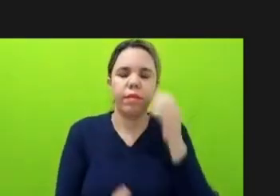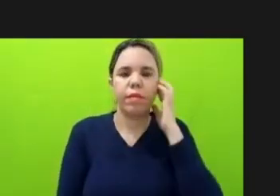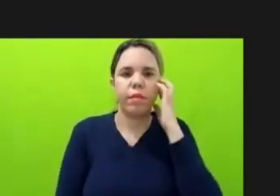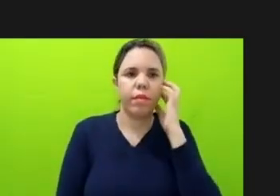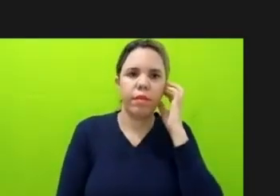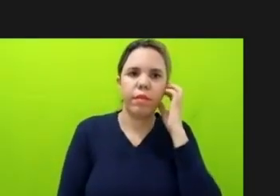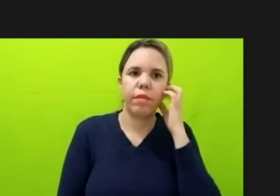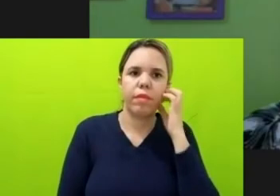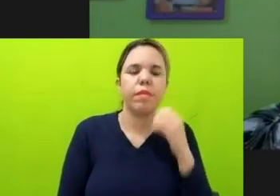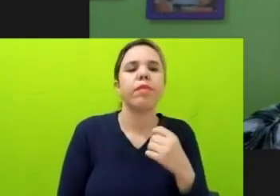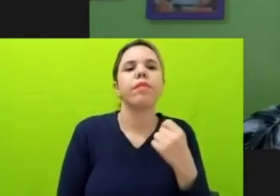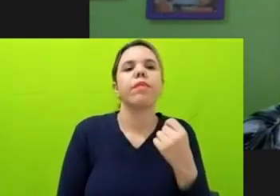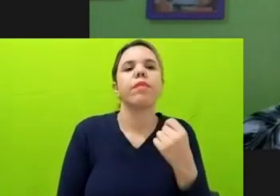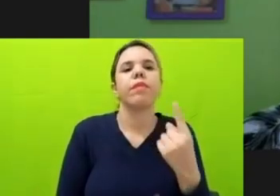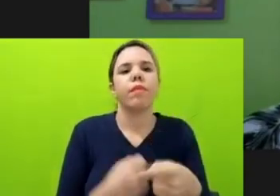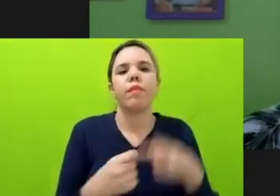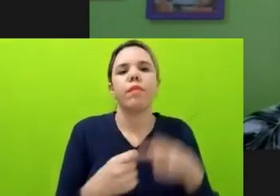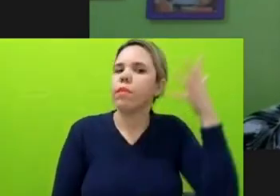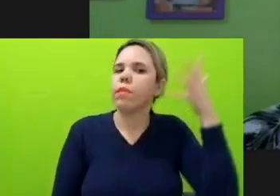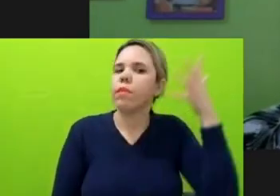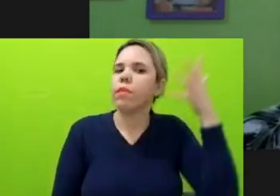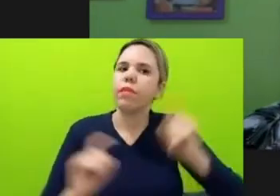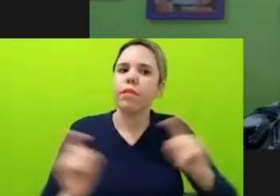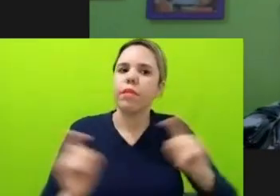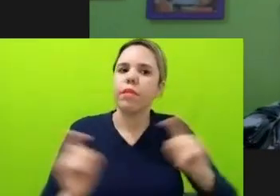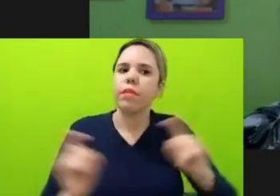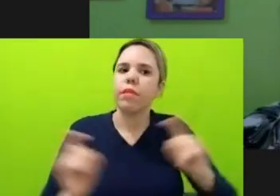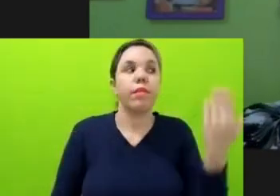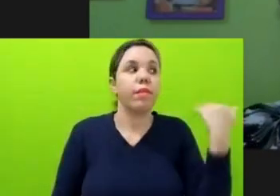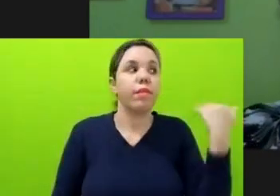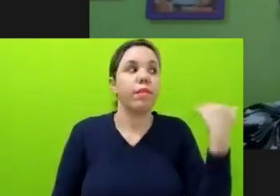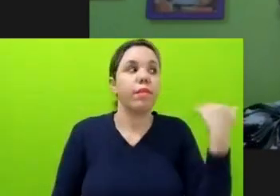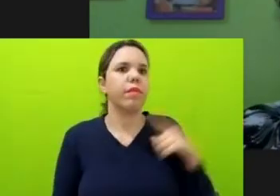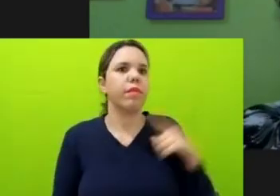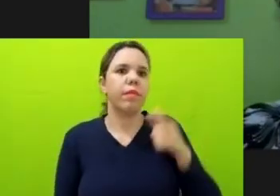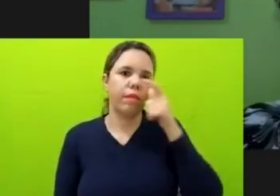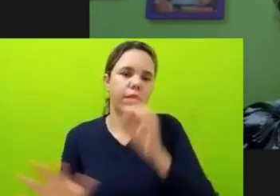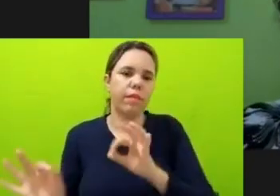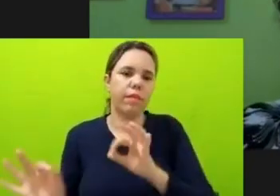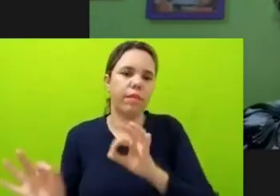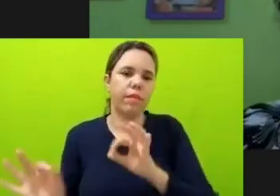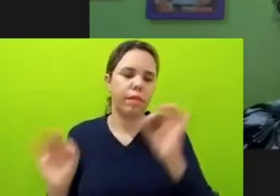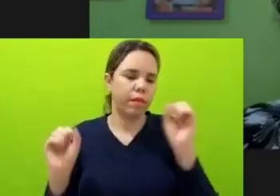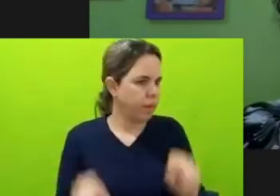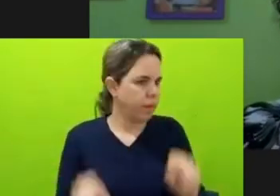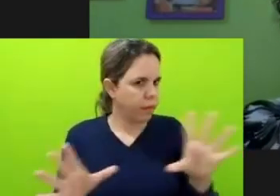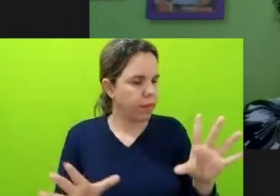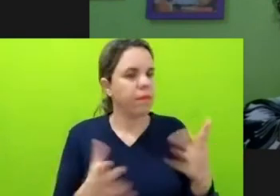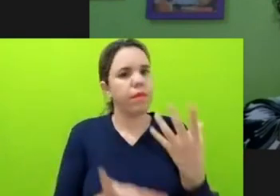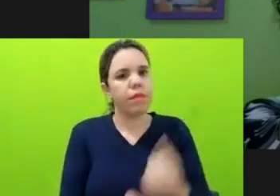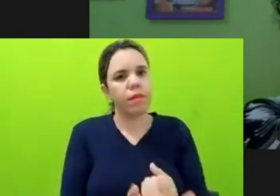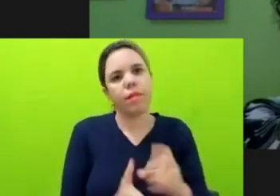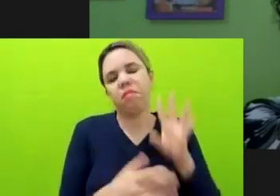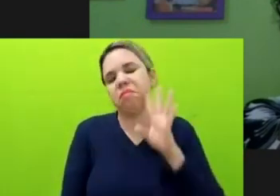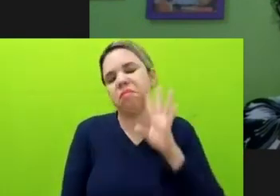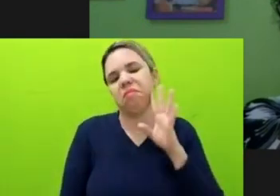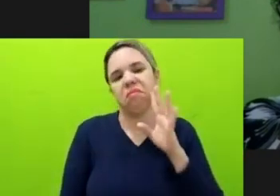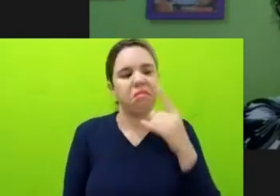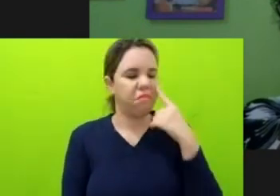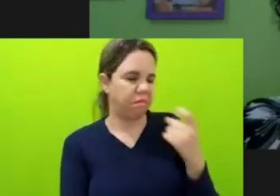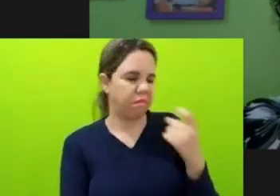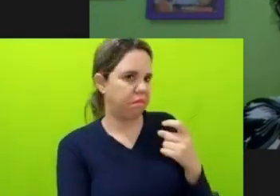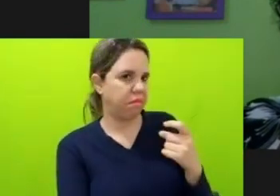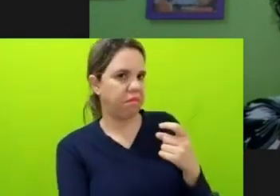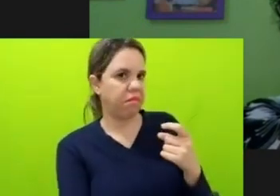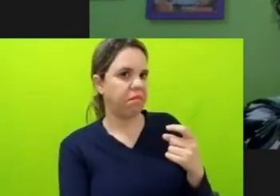das mesas que rolaram anteriormente, que assistam, né? O evento inteiro está muito legal, muito interessante, né? E